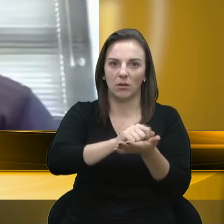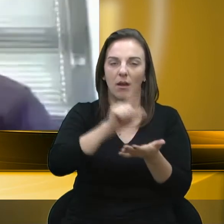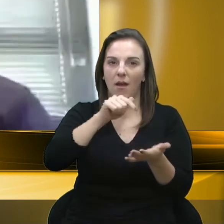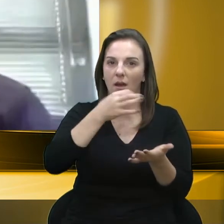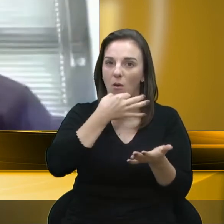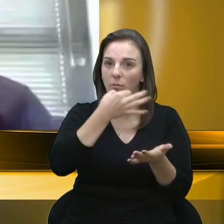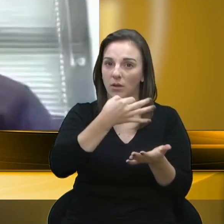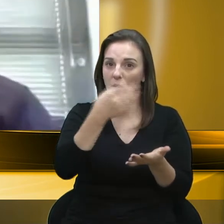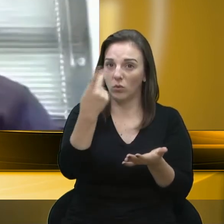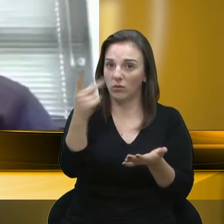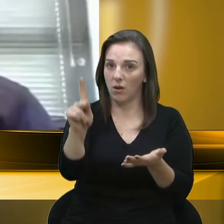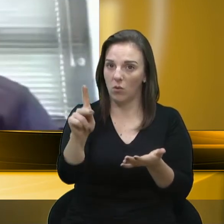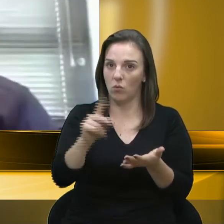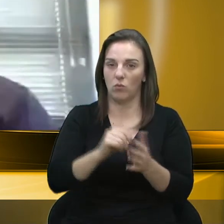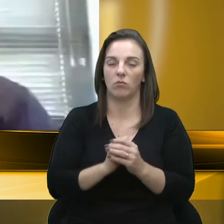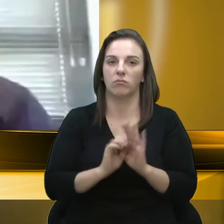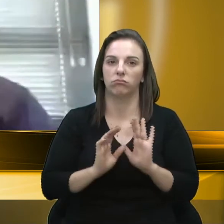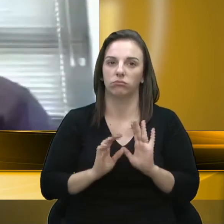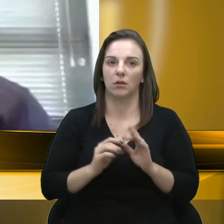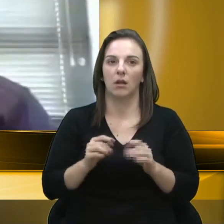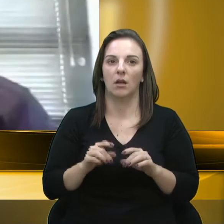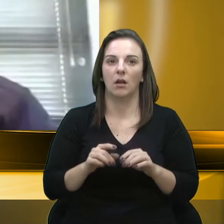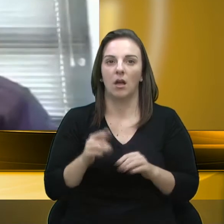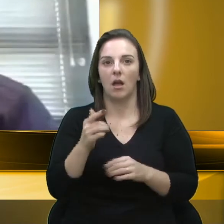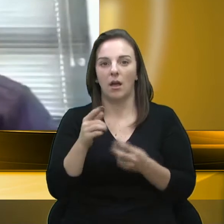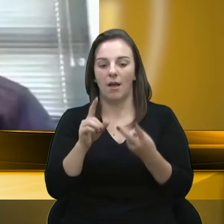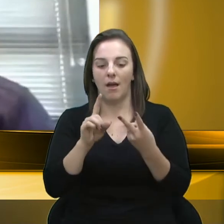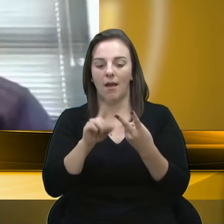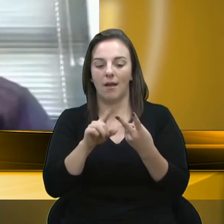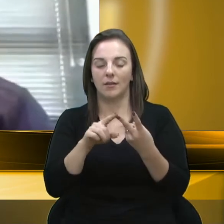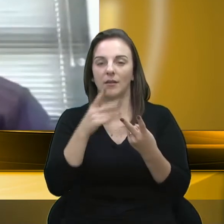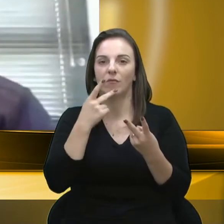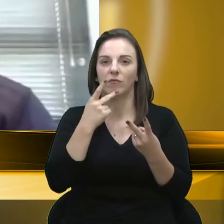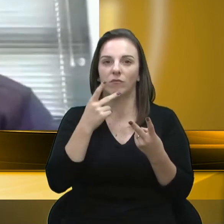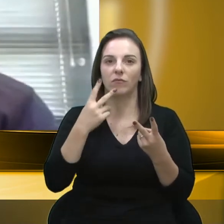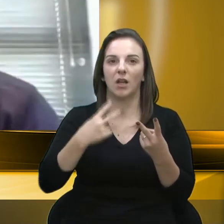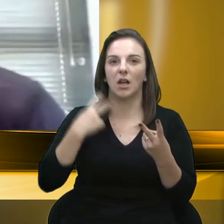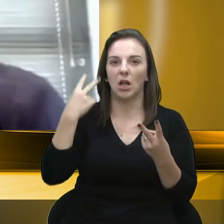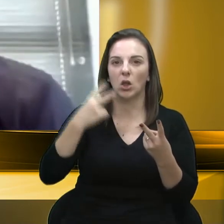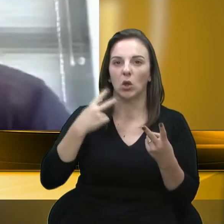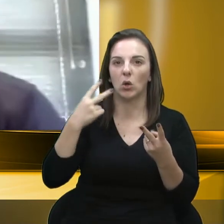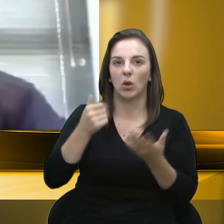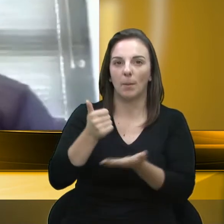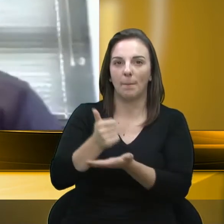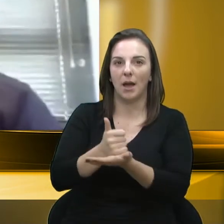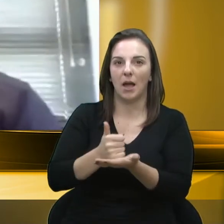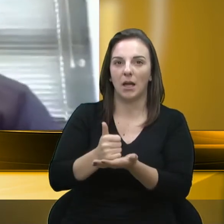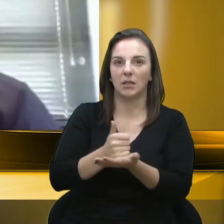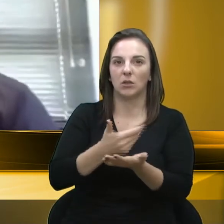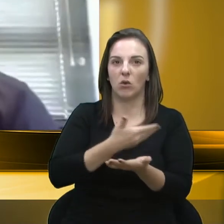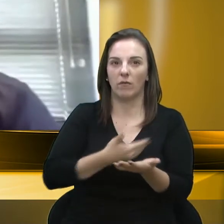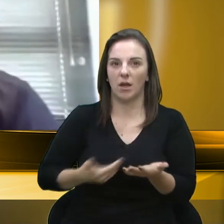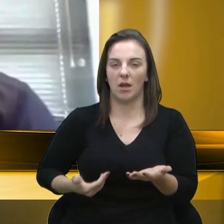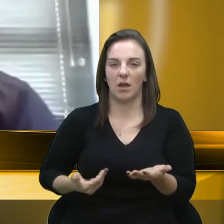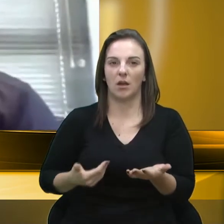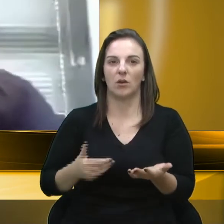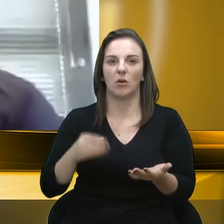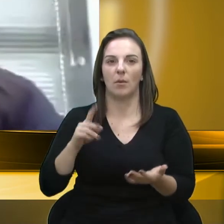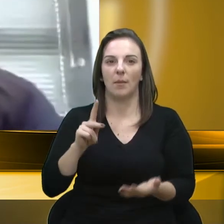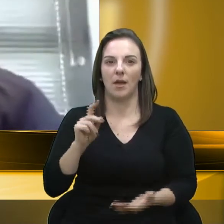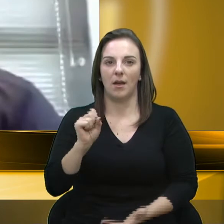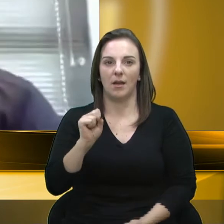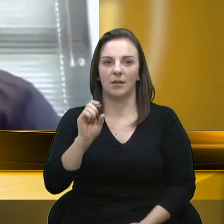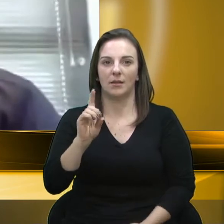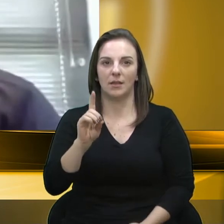outra é que nós, vereadores da base do governo, ou seja, do PSDB, temos regalias em função de ter um